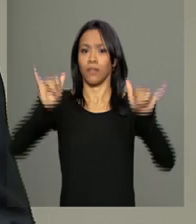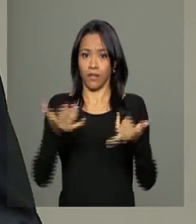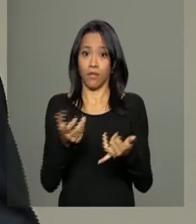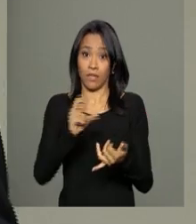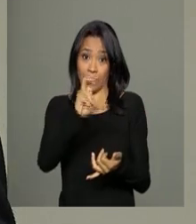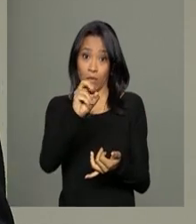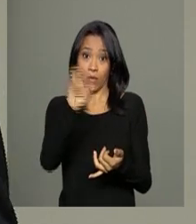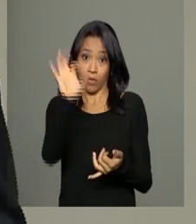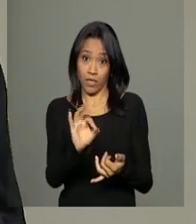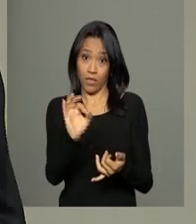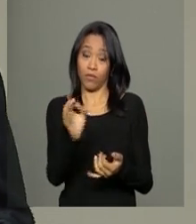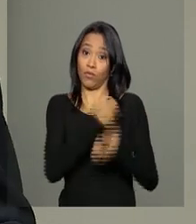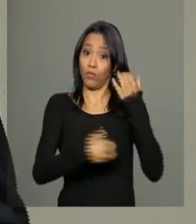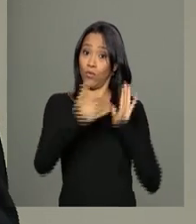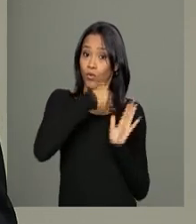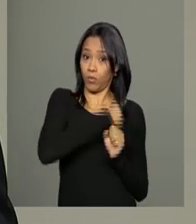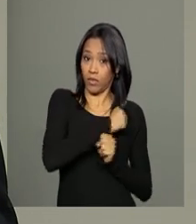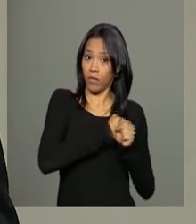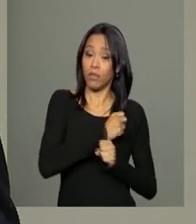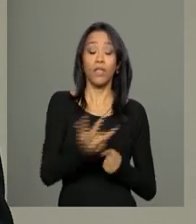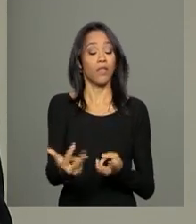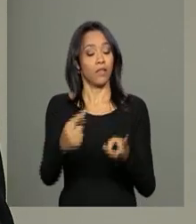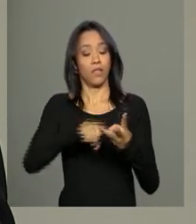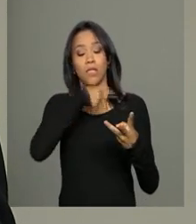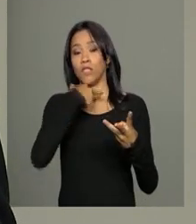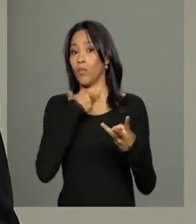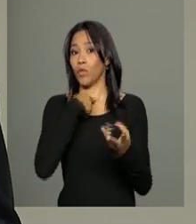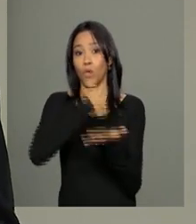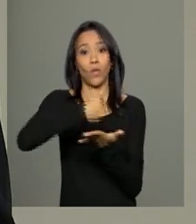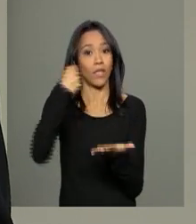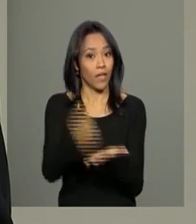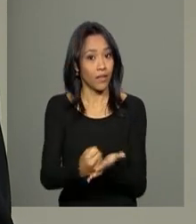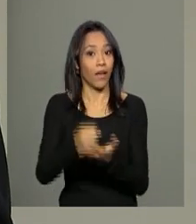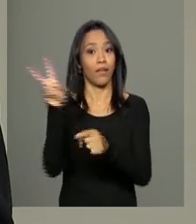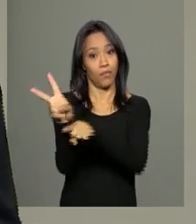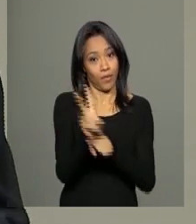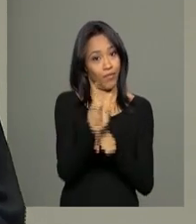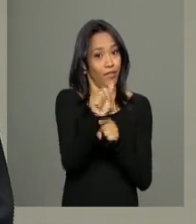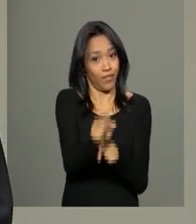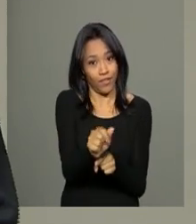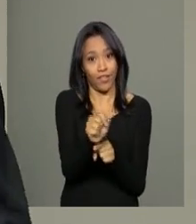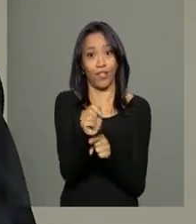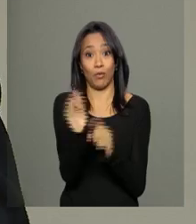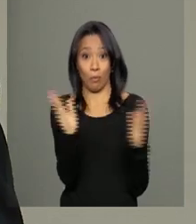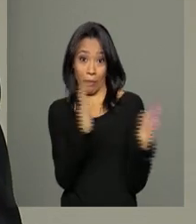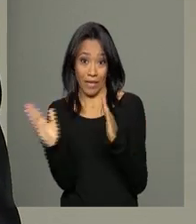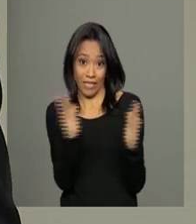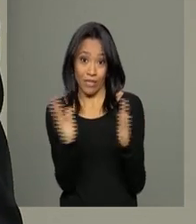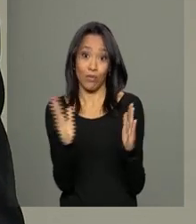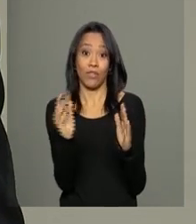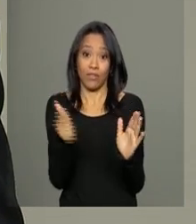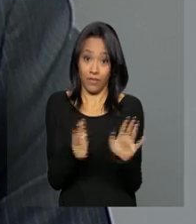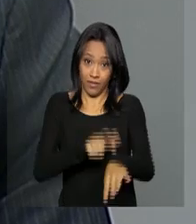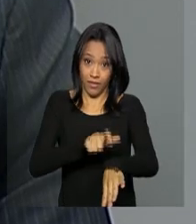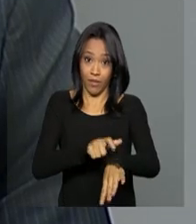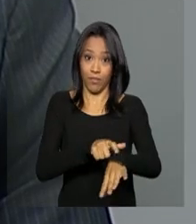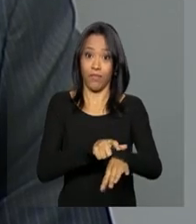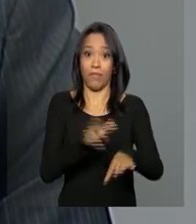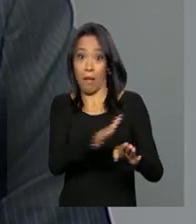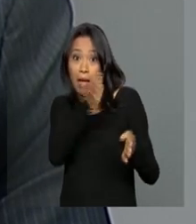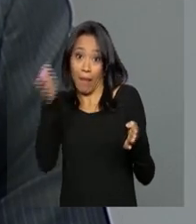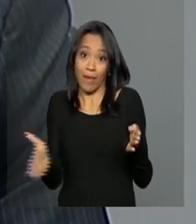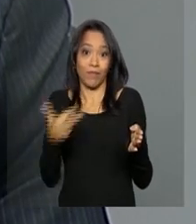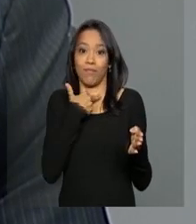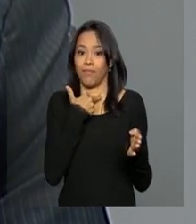gasto nos últimos anos. E não podem contratar operações de crédito num período de tempo igual ao dobro do período de carência. Esse